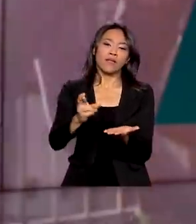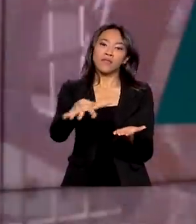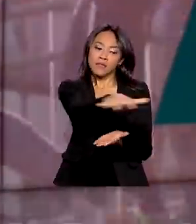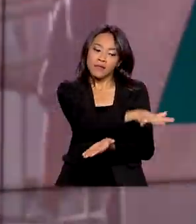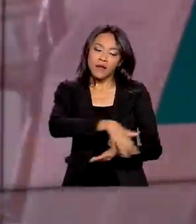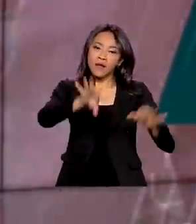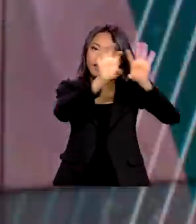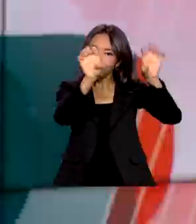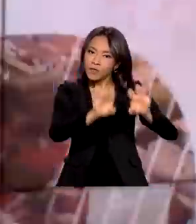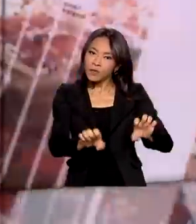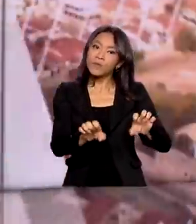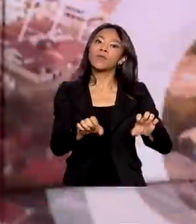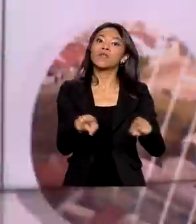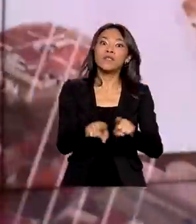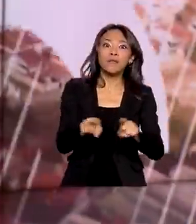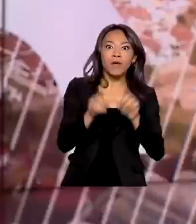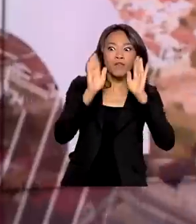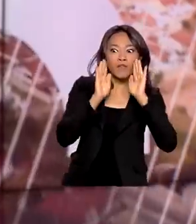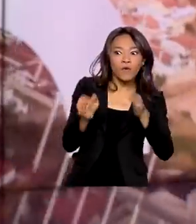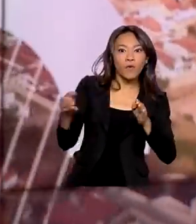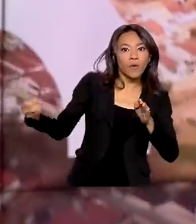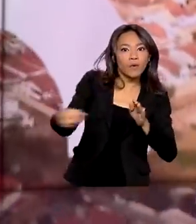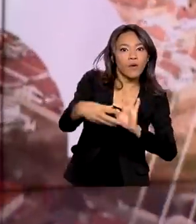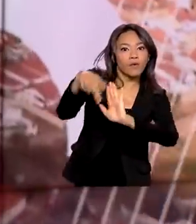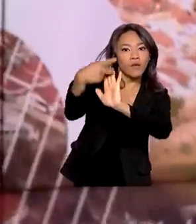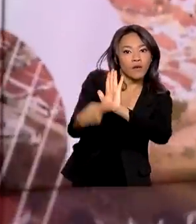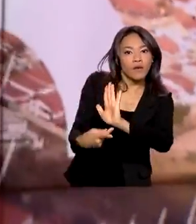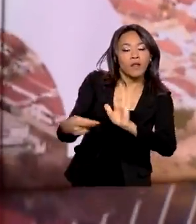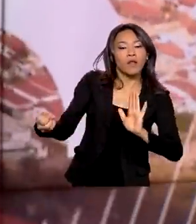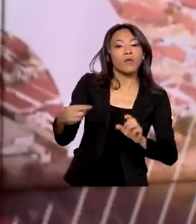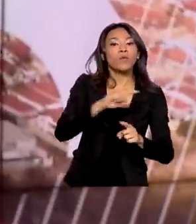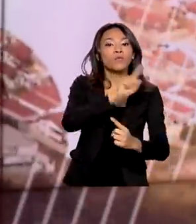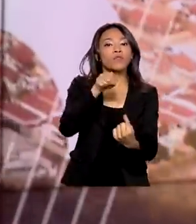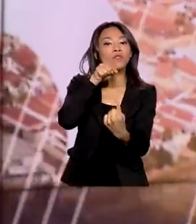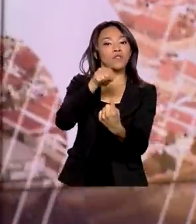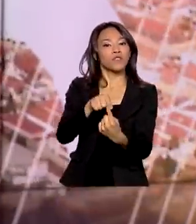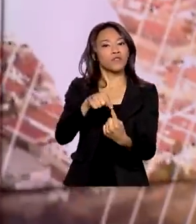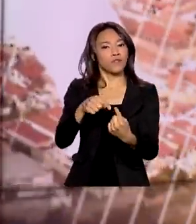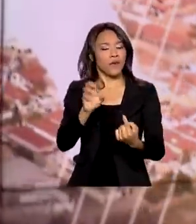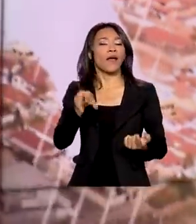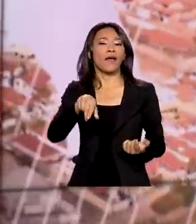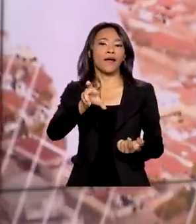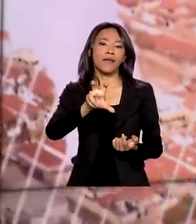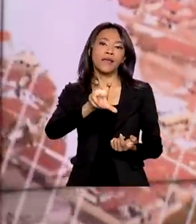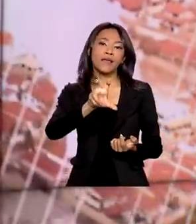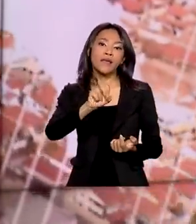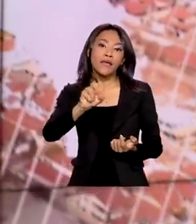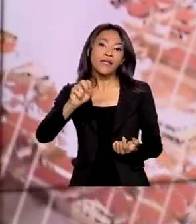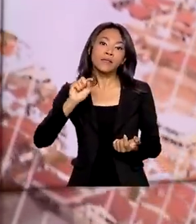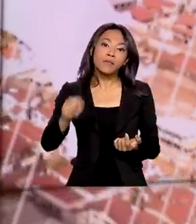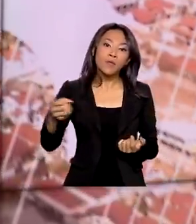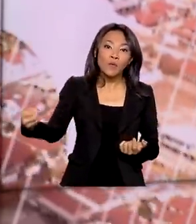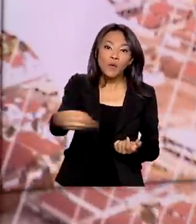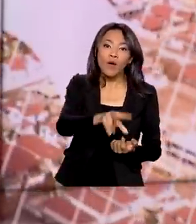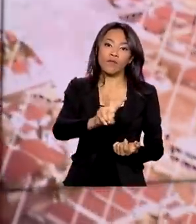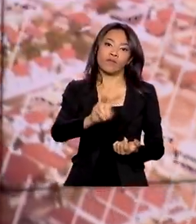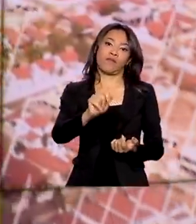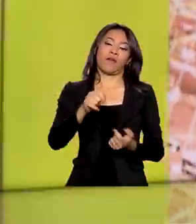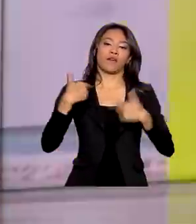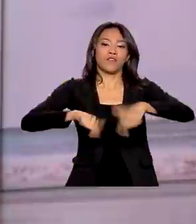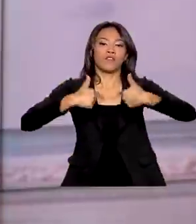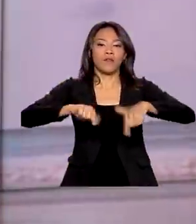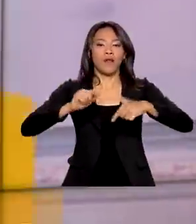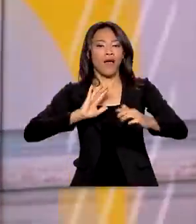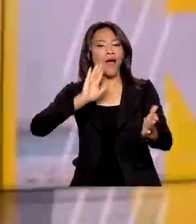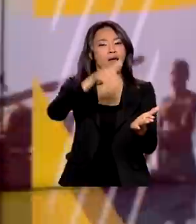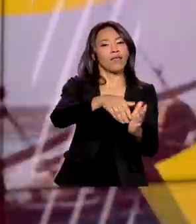priorizou novos projetos. E a expectativa é gerar 500 mil novas vagas de empregos até fevereiro do ano que vem para